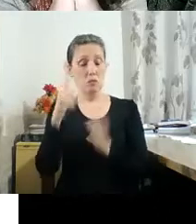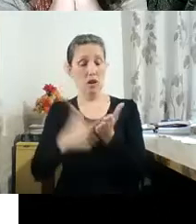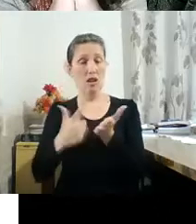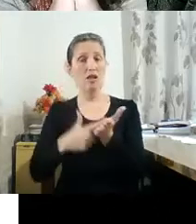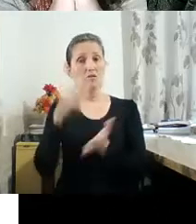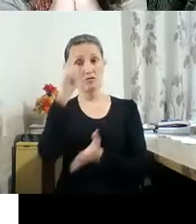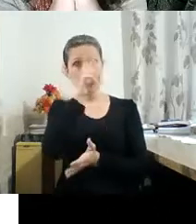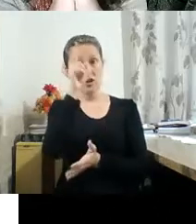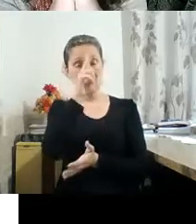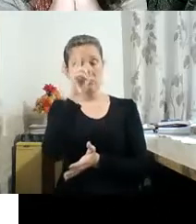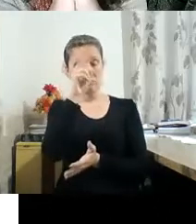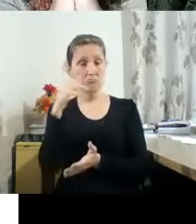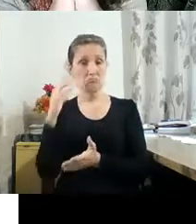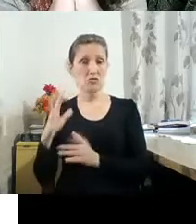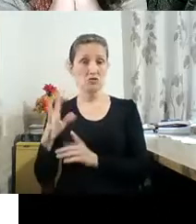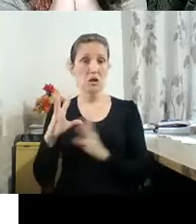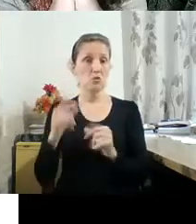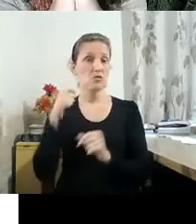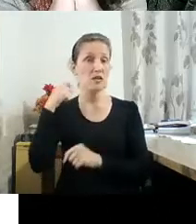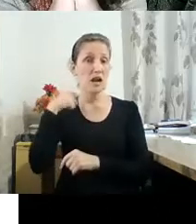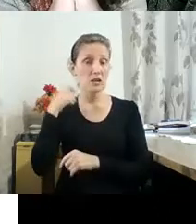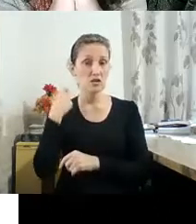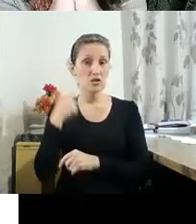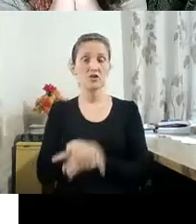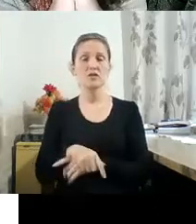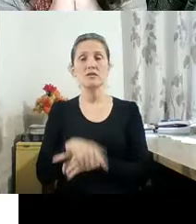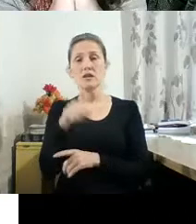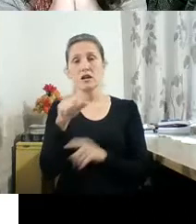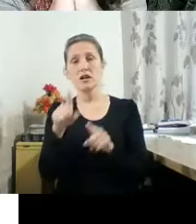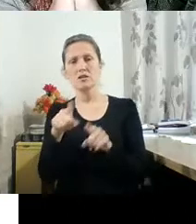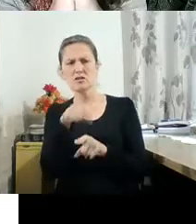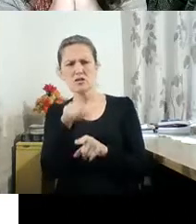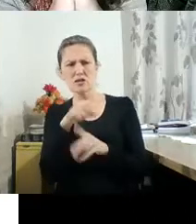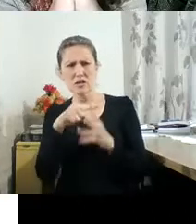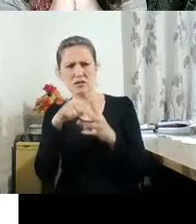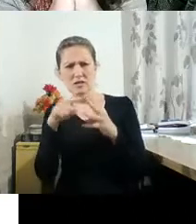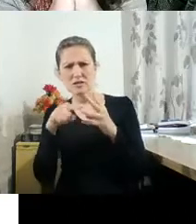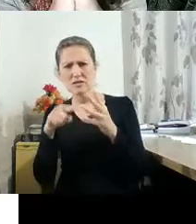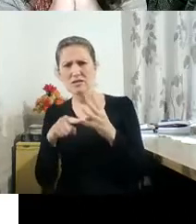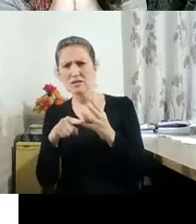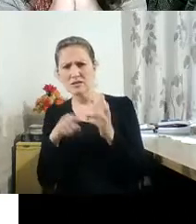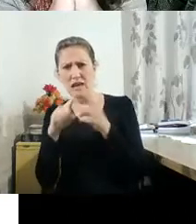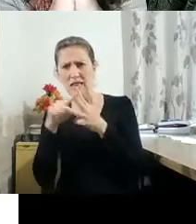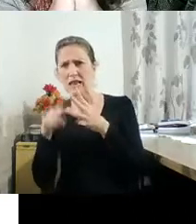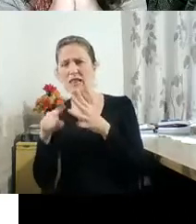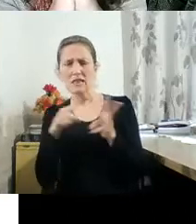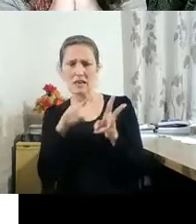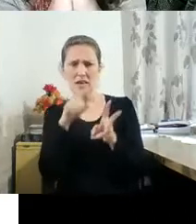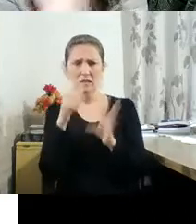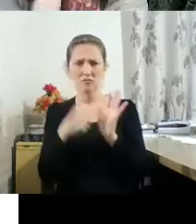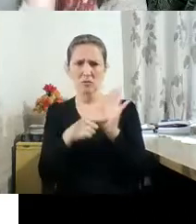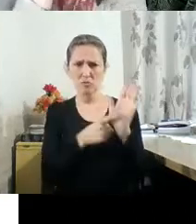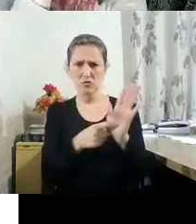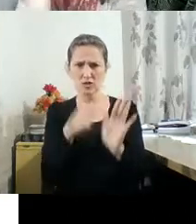Escuher, que vai fazer cartografia do acaso, um livro com desenhos, ou os livros que são compostos por vários